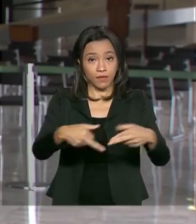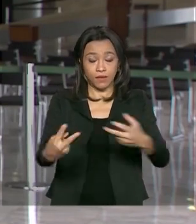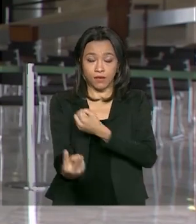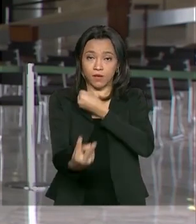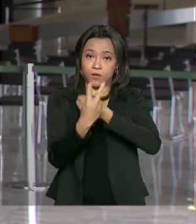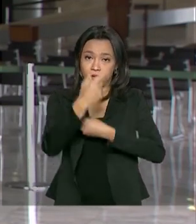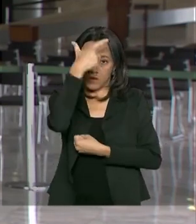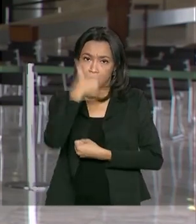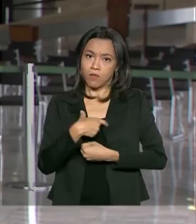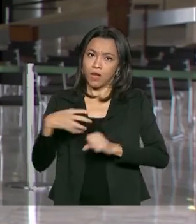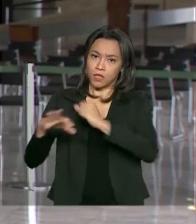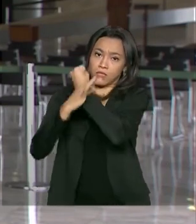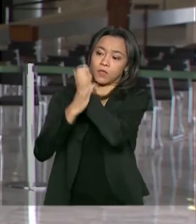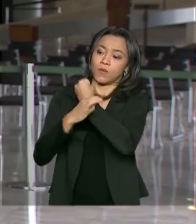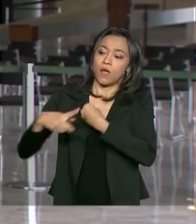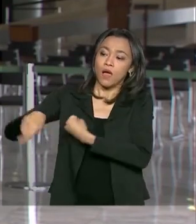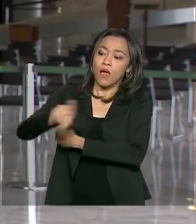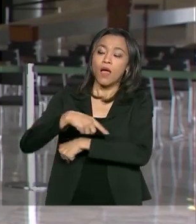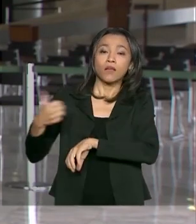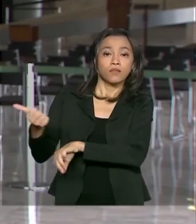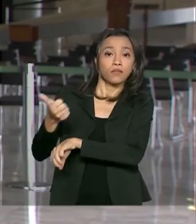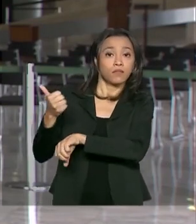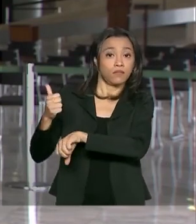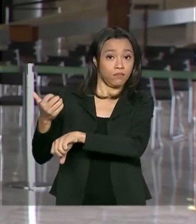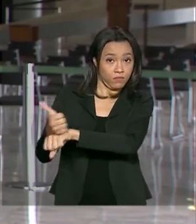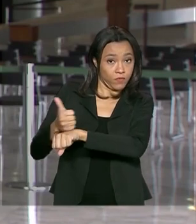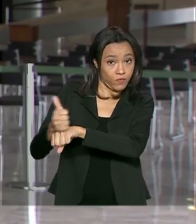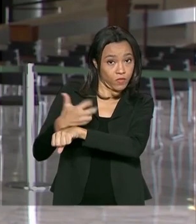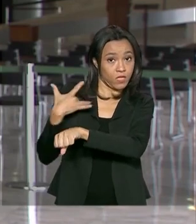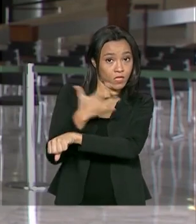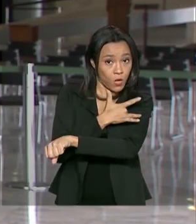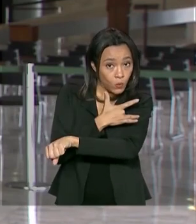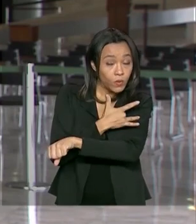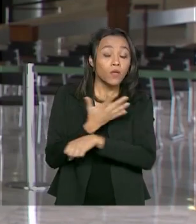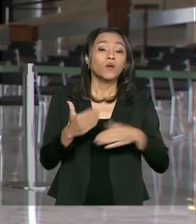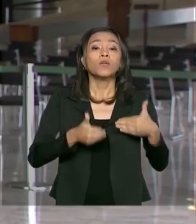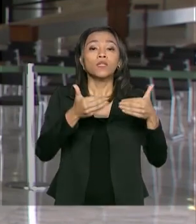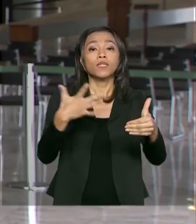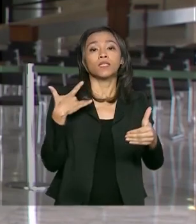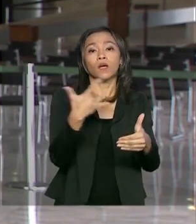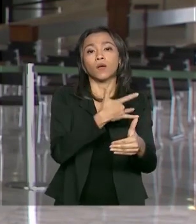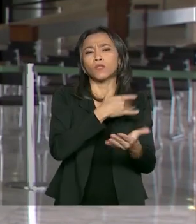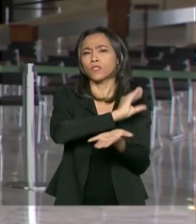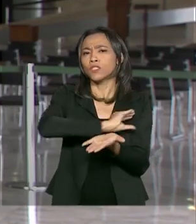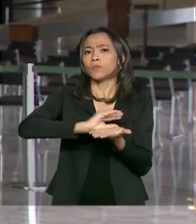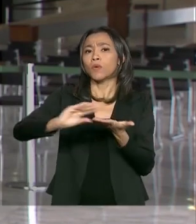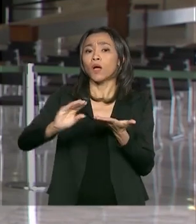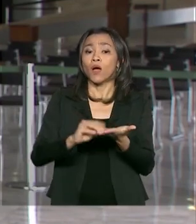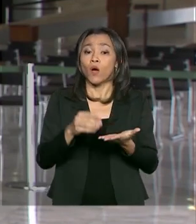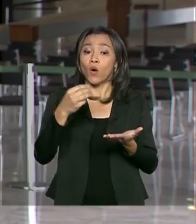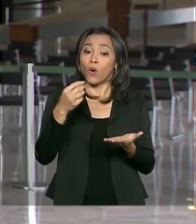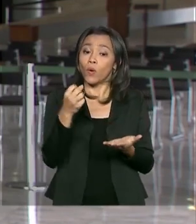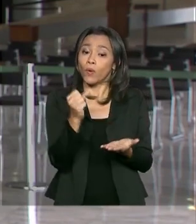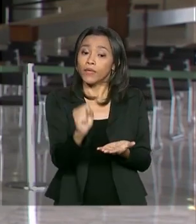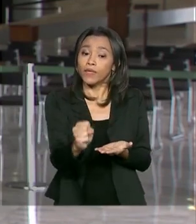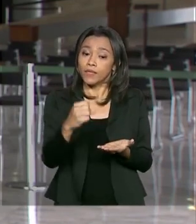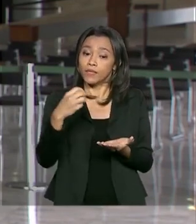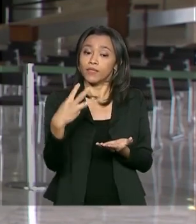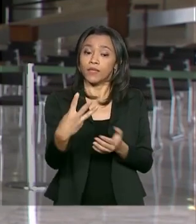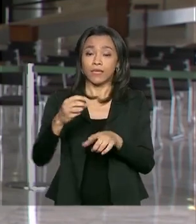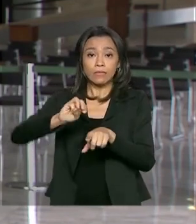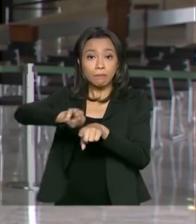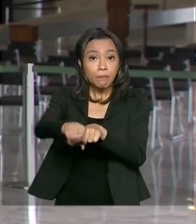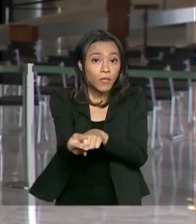segurança dos profissionais que atuam na linha de frente, o Ministério da Saúde distribuiu 83 milhões de